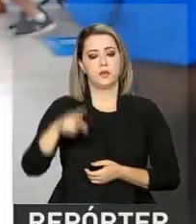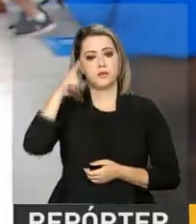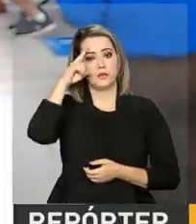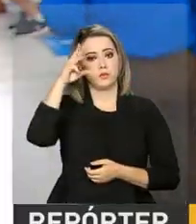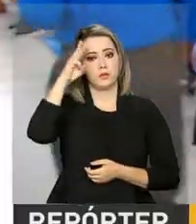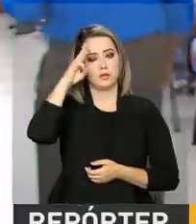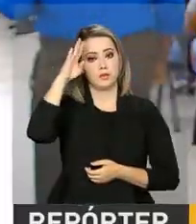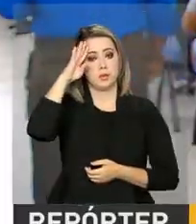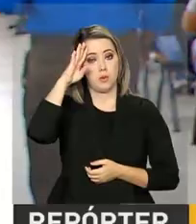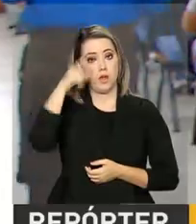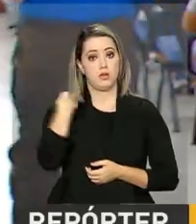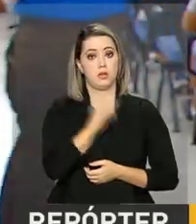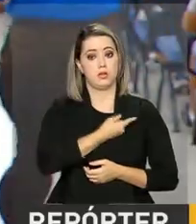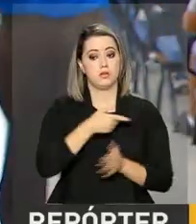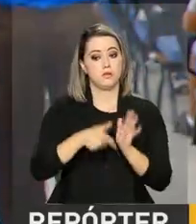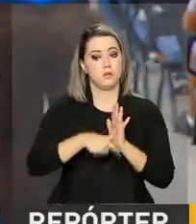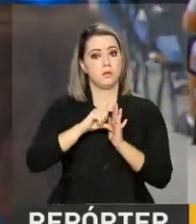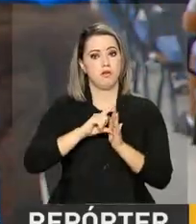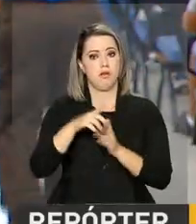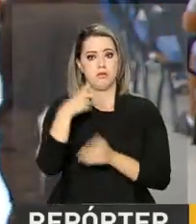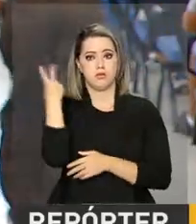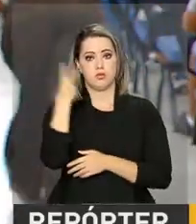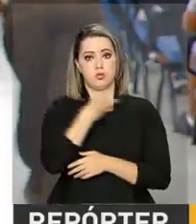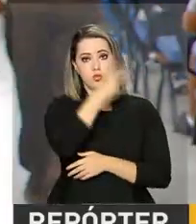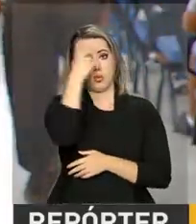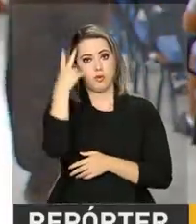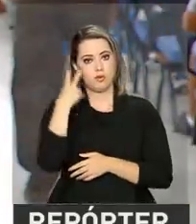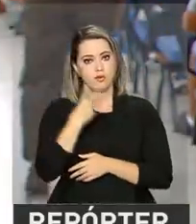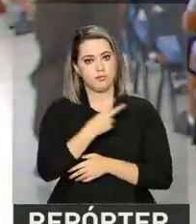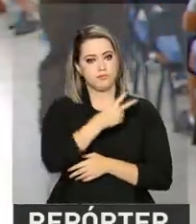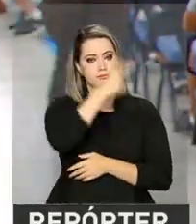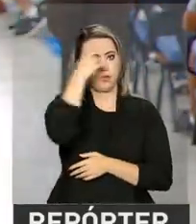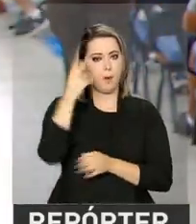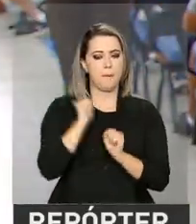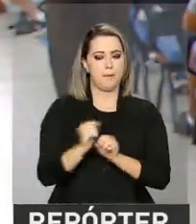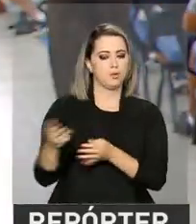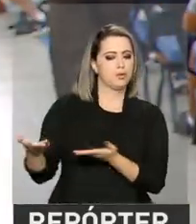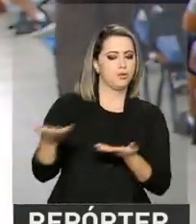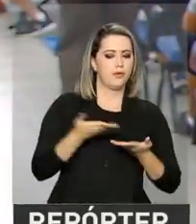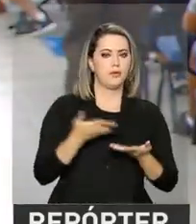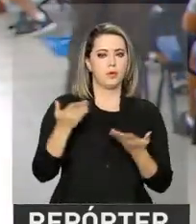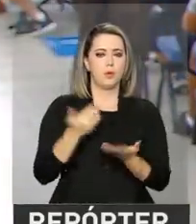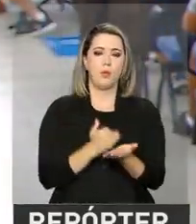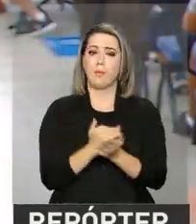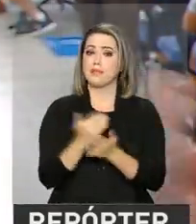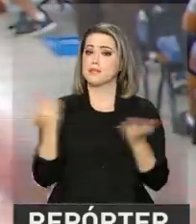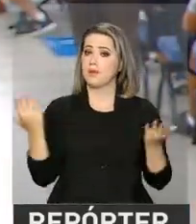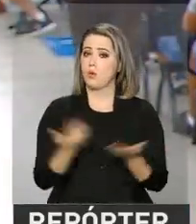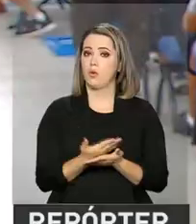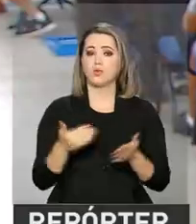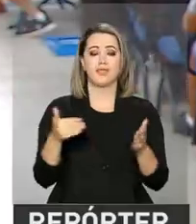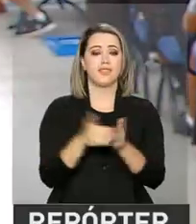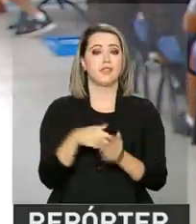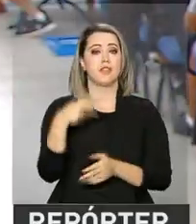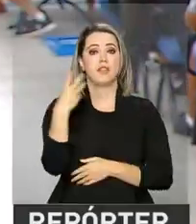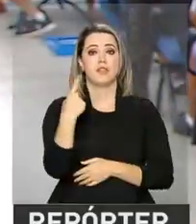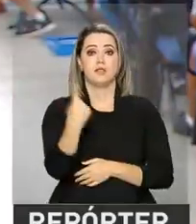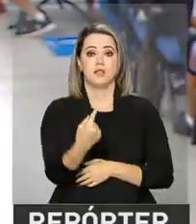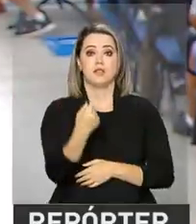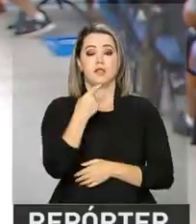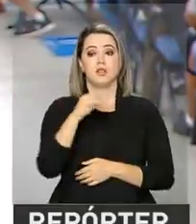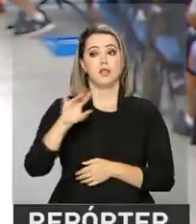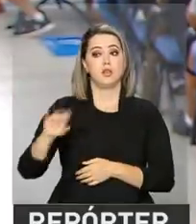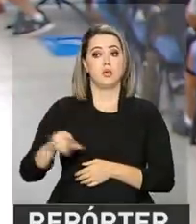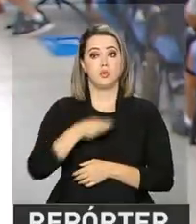quarta agora nós vamos abrir com duas horas de antecedência. E o trabalhador pode vir com tranquilidade, porque ele começa hoje essa fase, podendo sacar até dia 31 de julho.